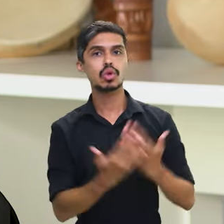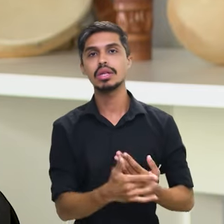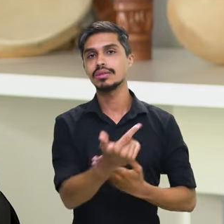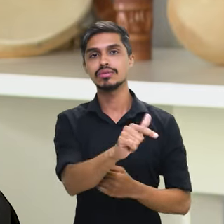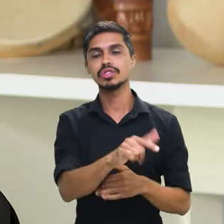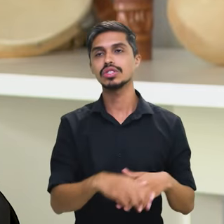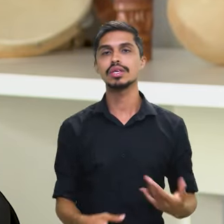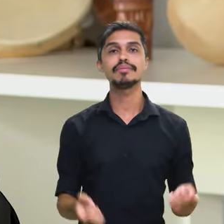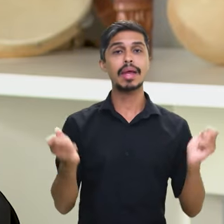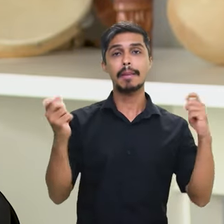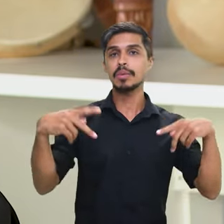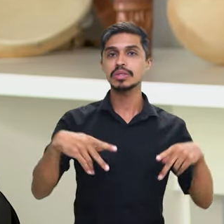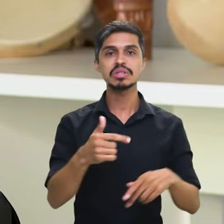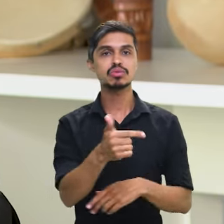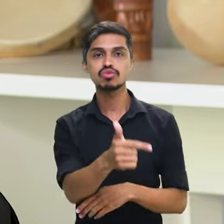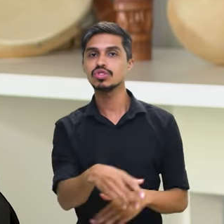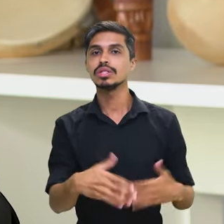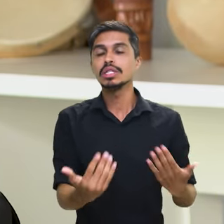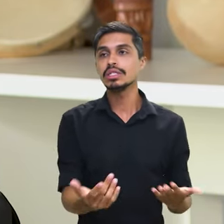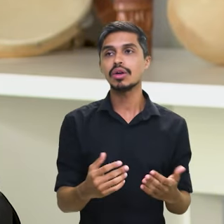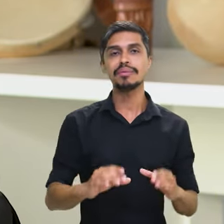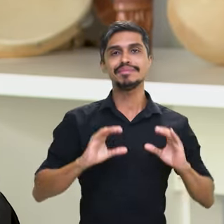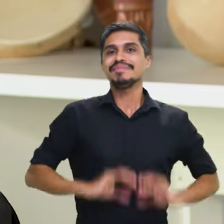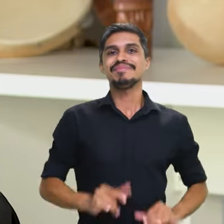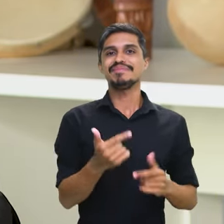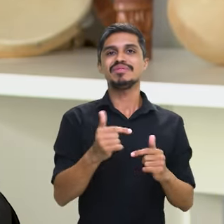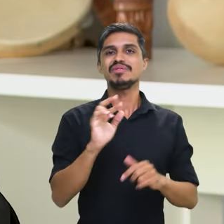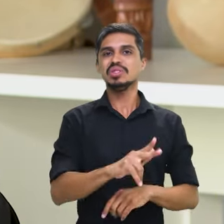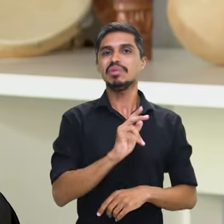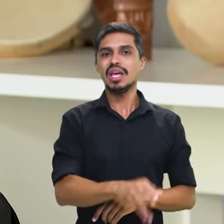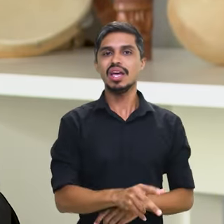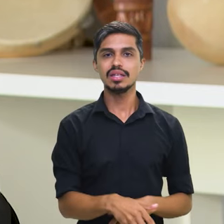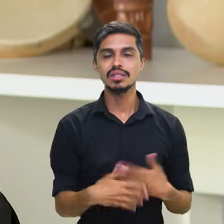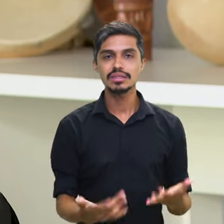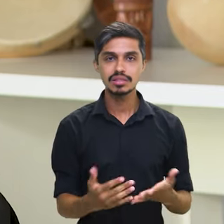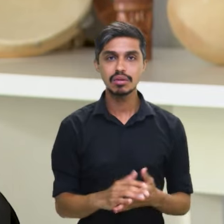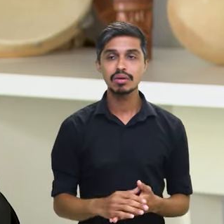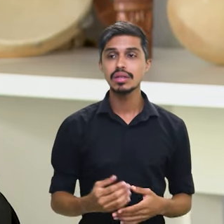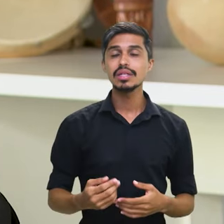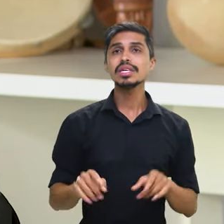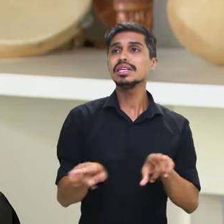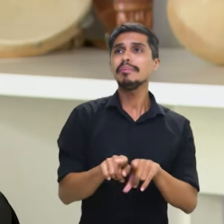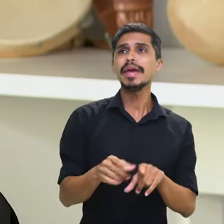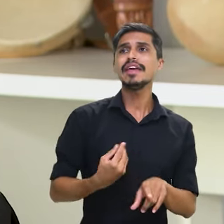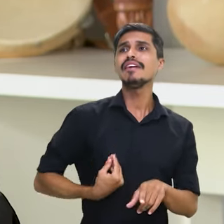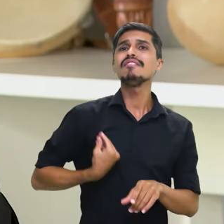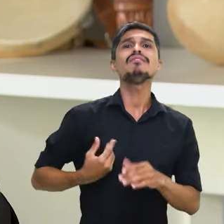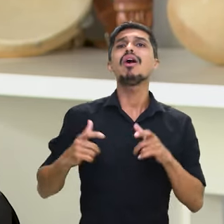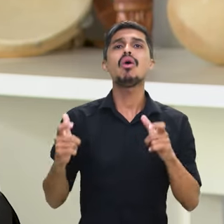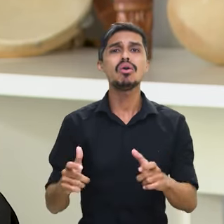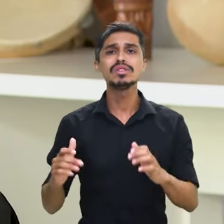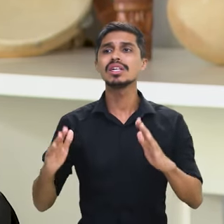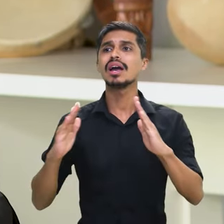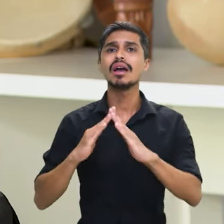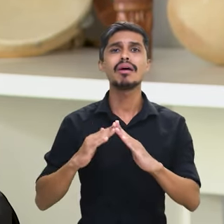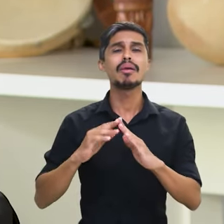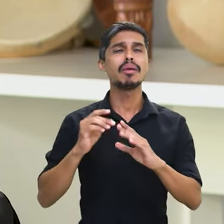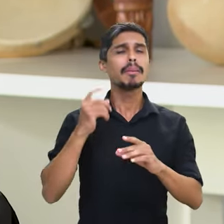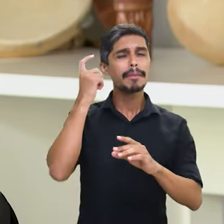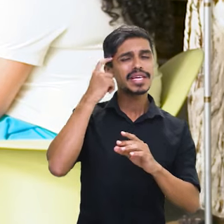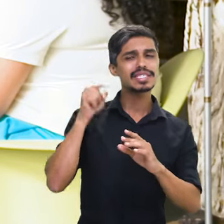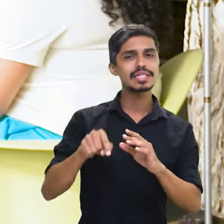Você não tinha apresentadoria quando chegava a velhice. Mas, do que isso, mora onde? Qual é a política de moradia para esses